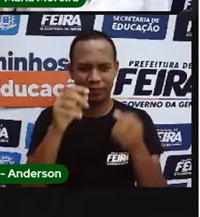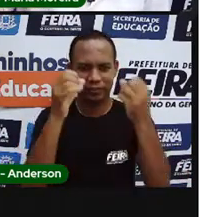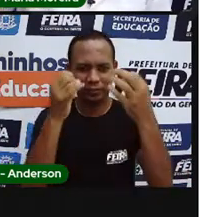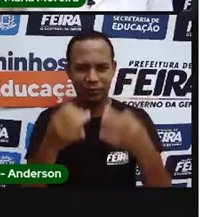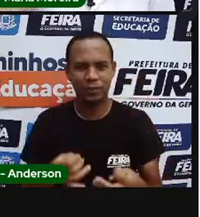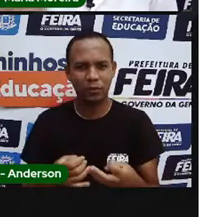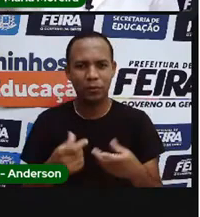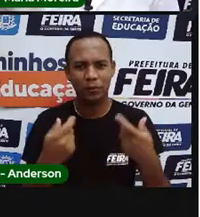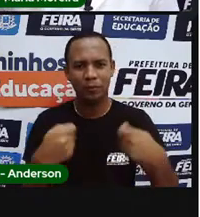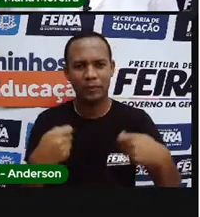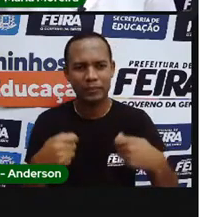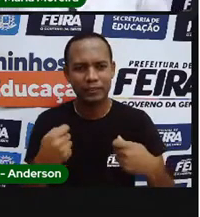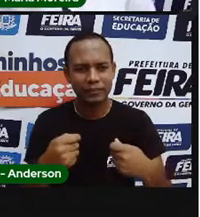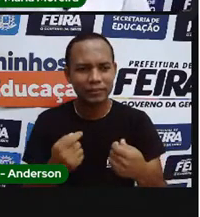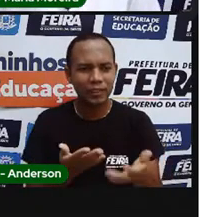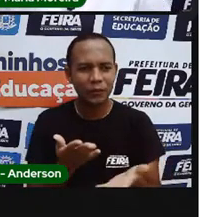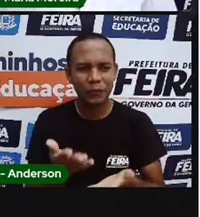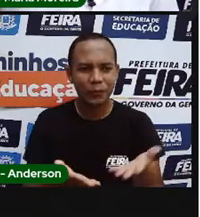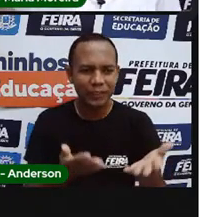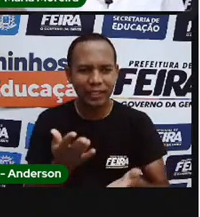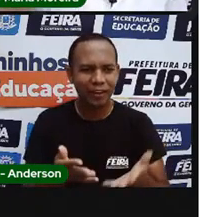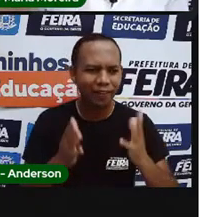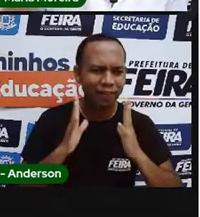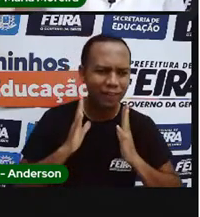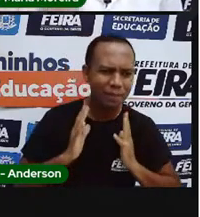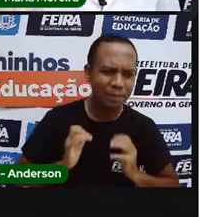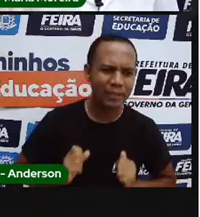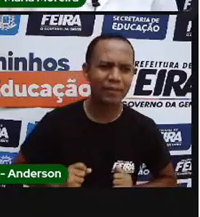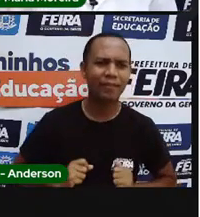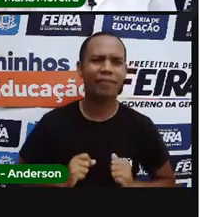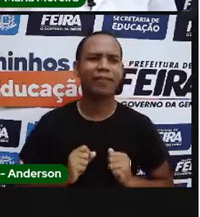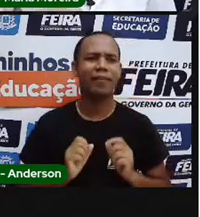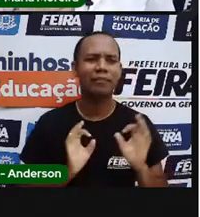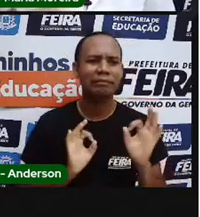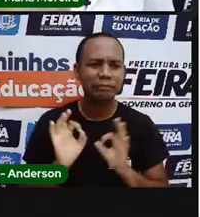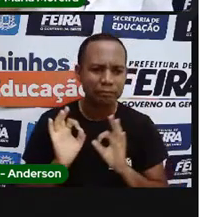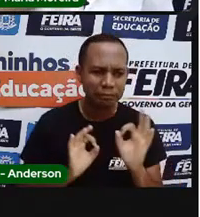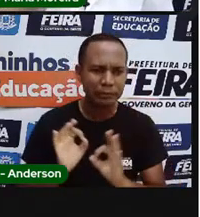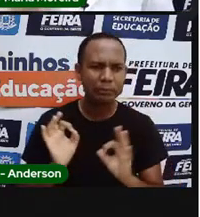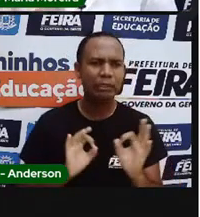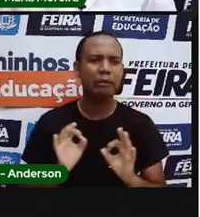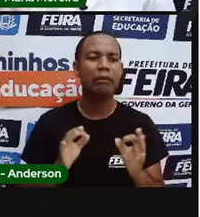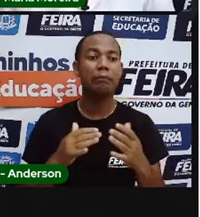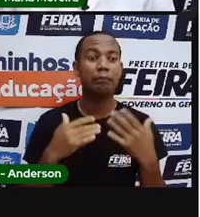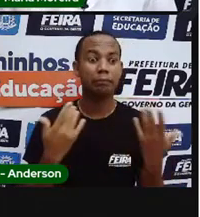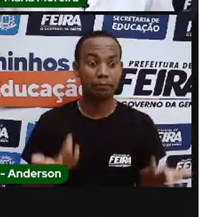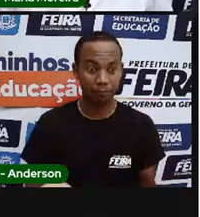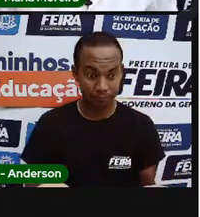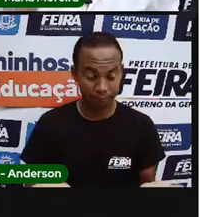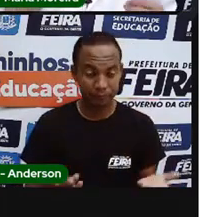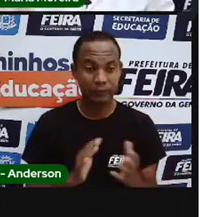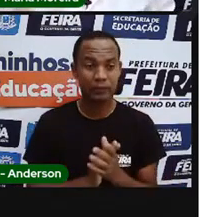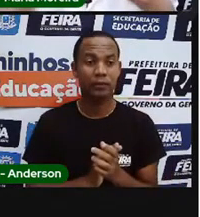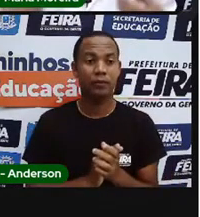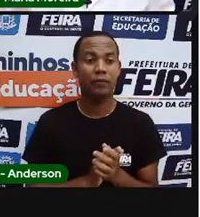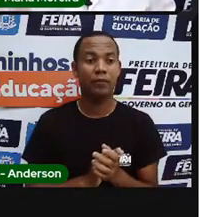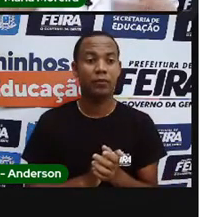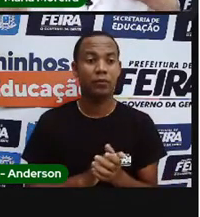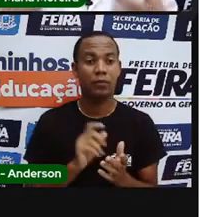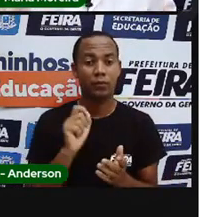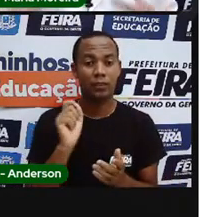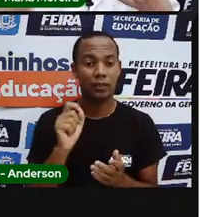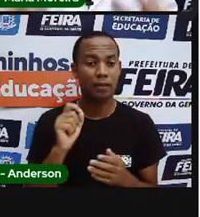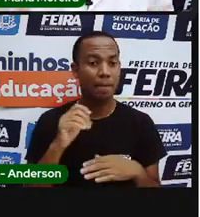aí, ela fala, ela precisa passar por todo um processo. Vai chegar a um ponto de que as águas estão tão poluídas, que vai ficar cada